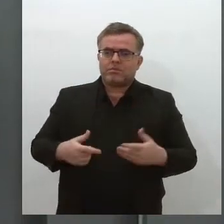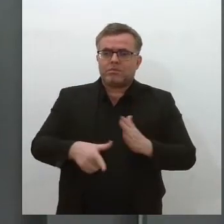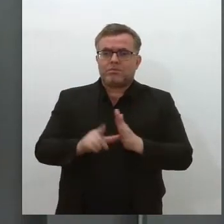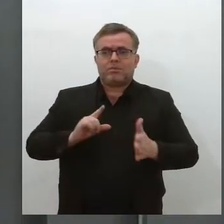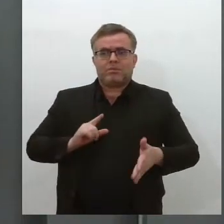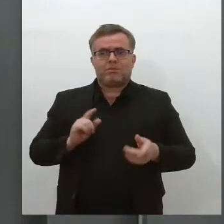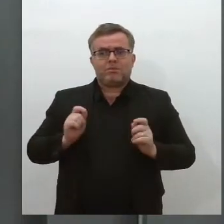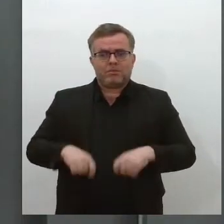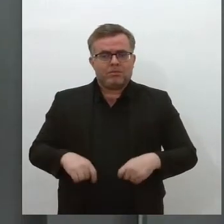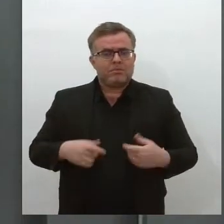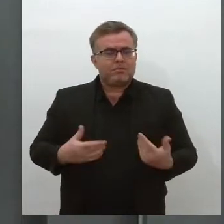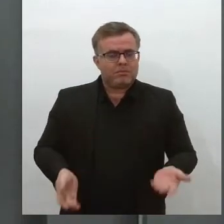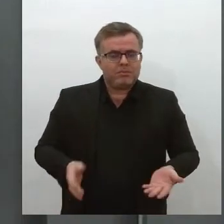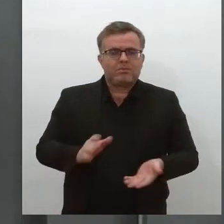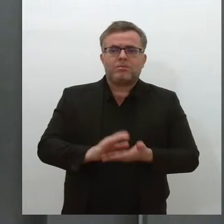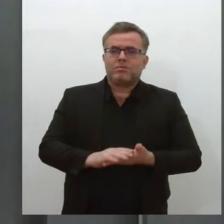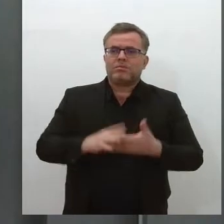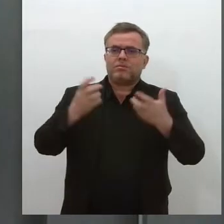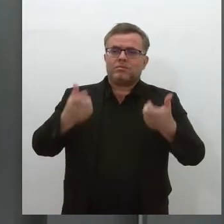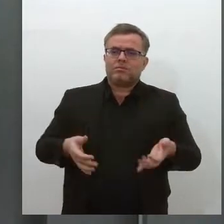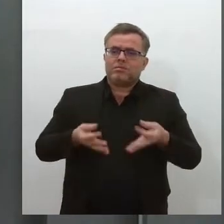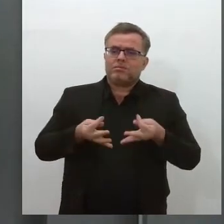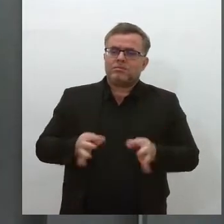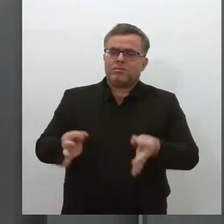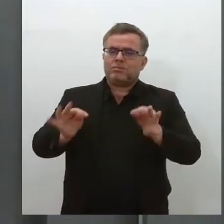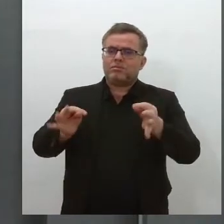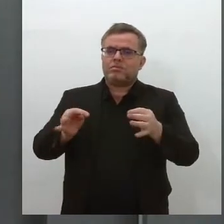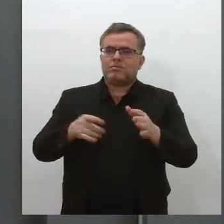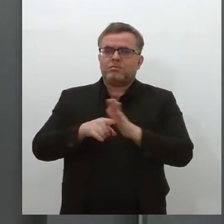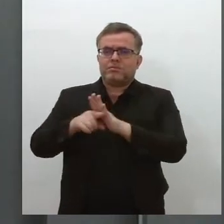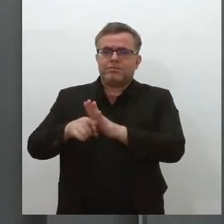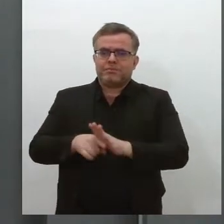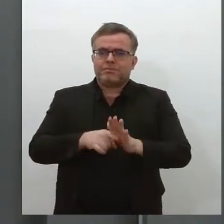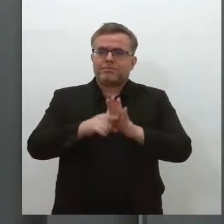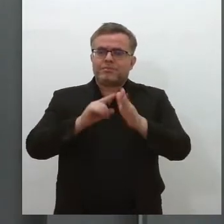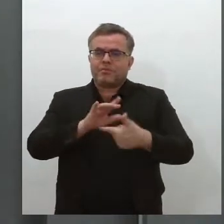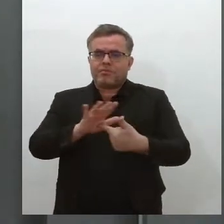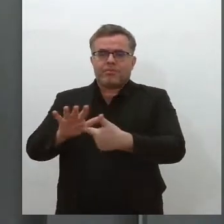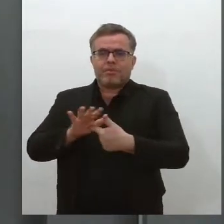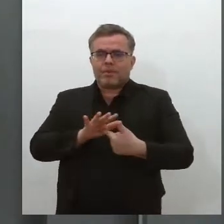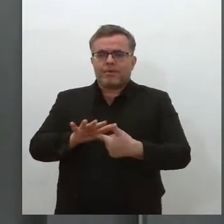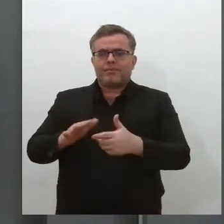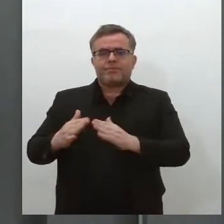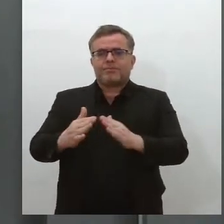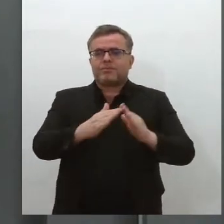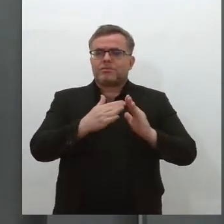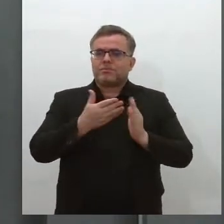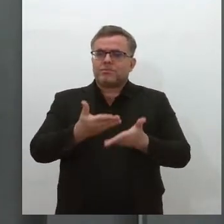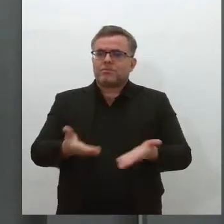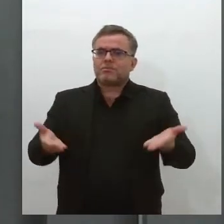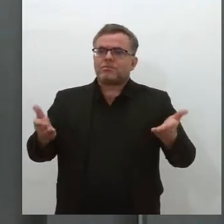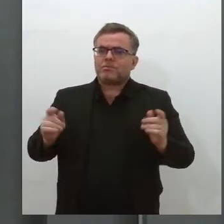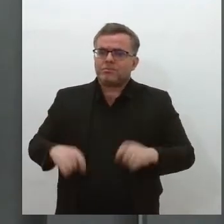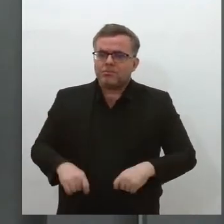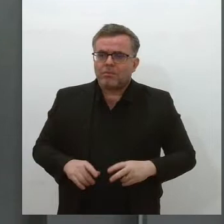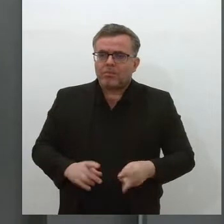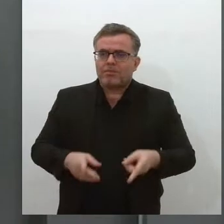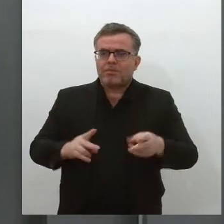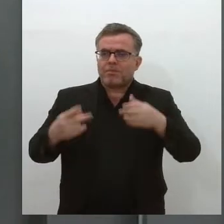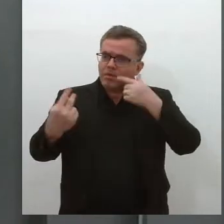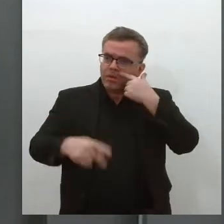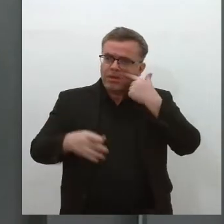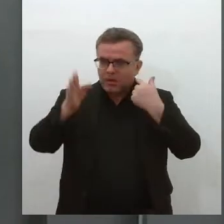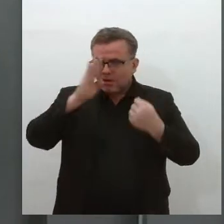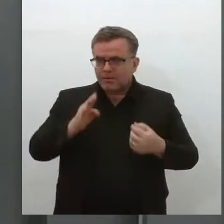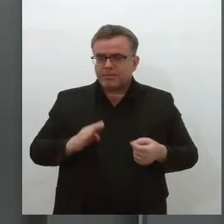sobre tecnologia, a Pesquisa Nacional por Amostra de Domicílios Contínua, advogada pelo Instituto Brasileiro de Geografia